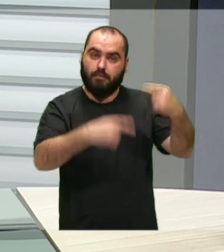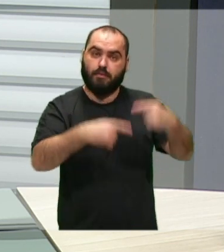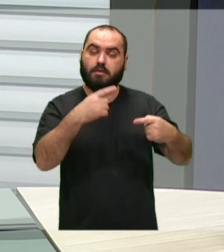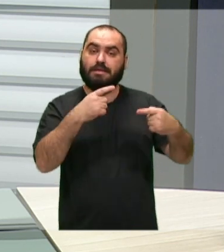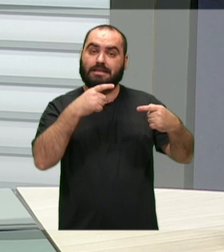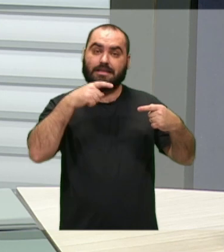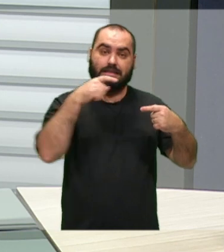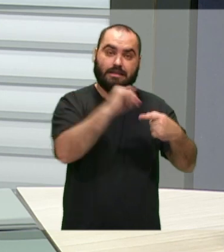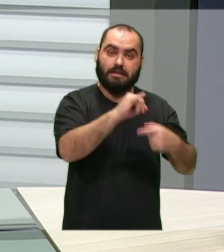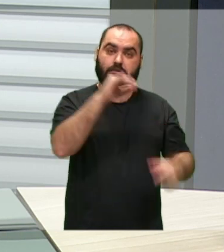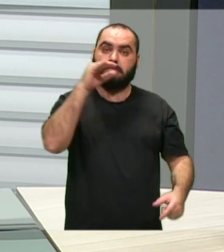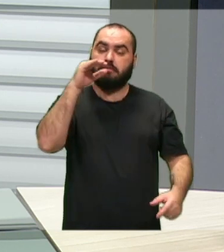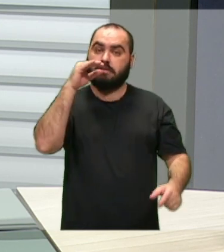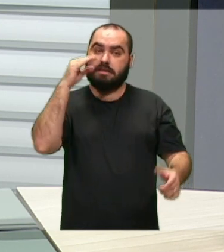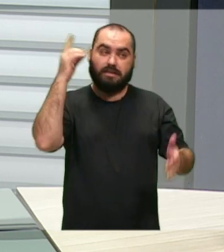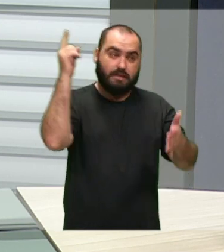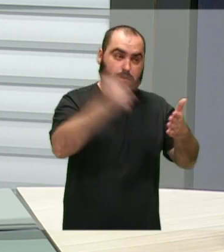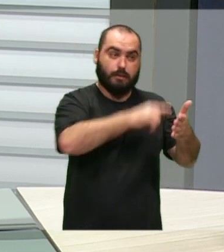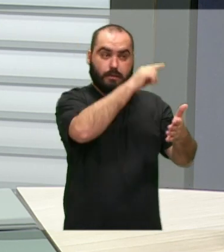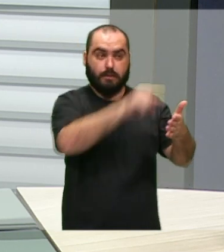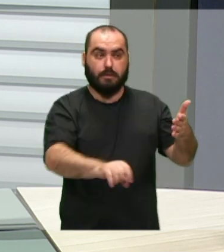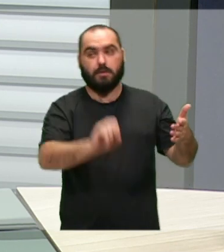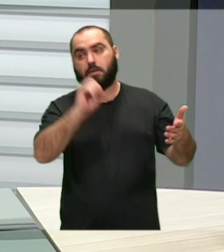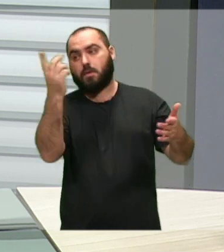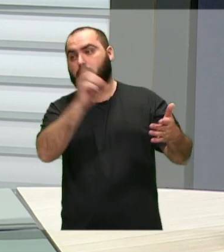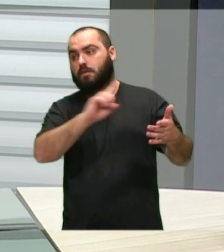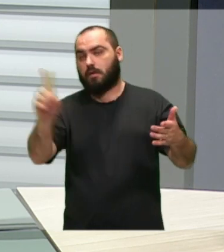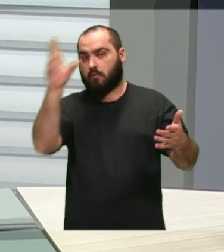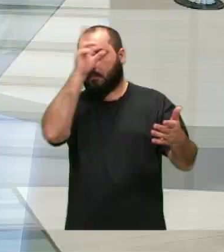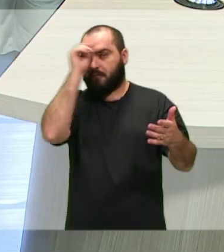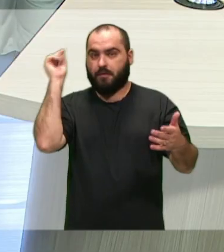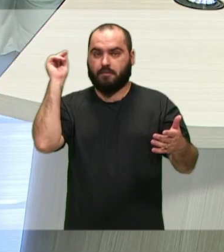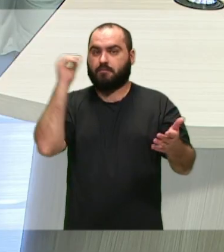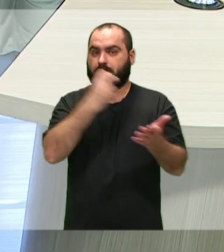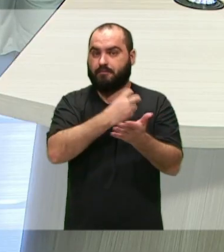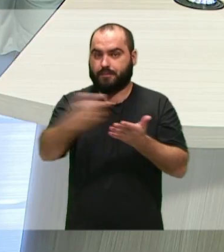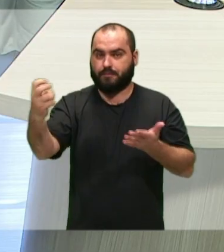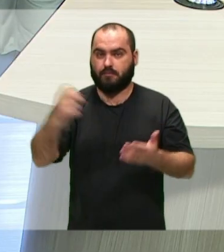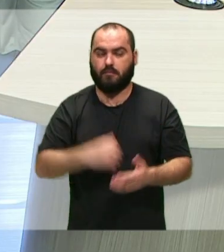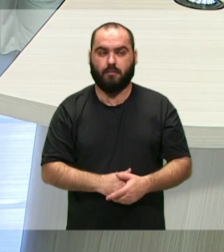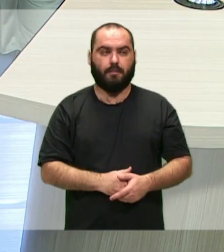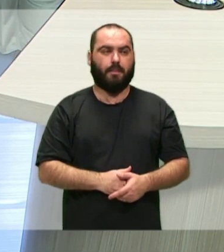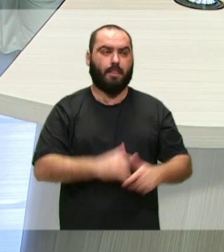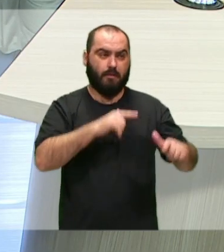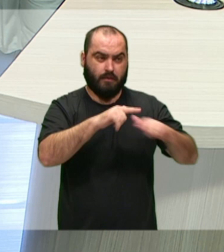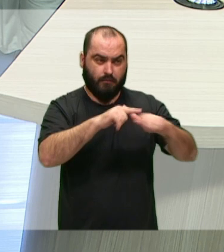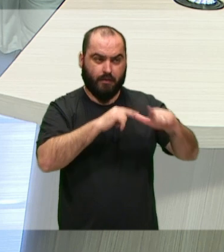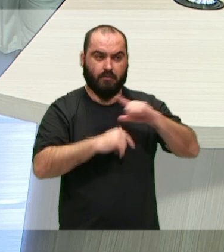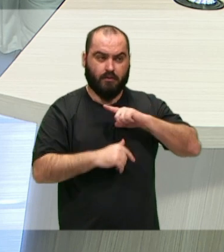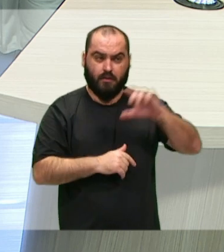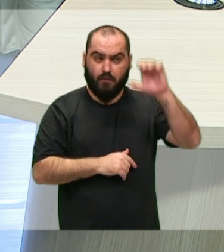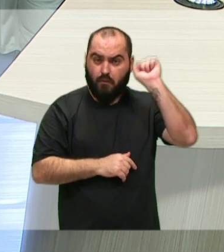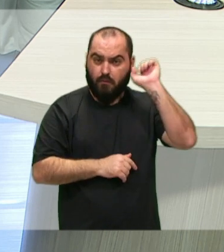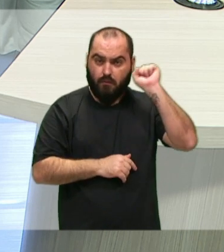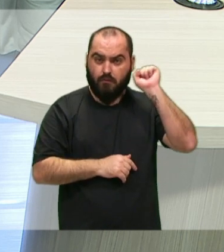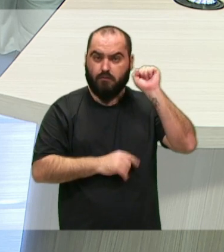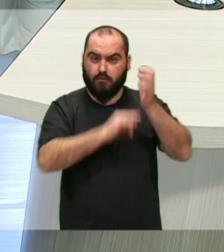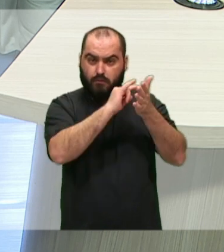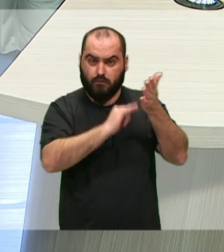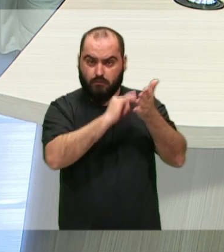se caça ou não caça o prefeito e o vice da nossa cidade. Esse trabalho envolve depoimentos, recolhimento de